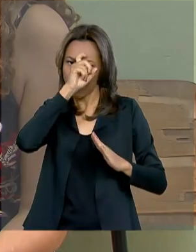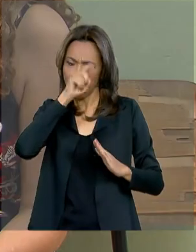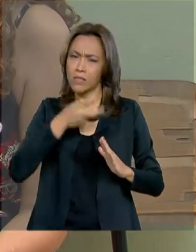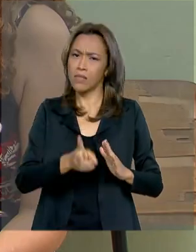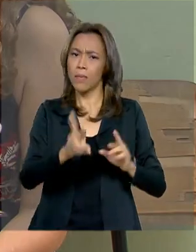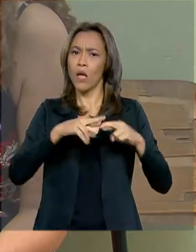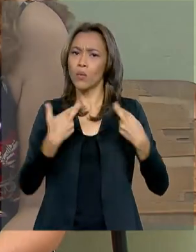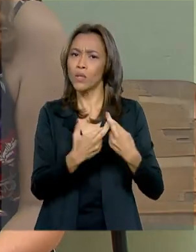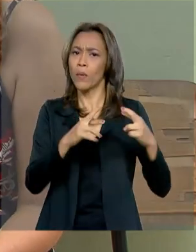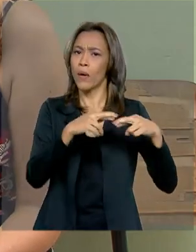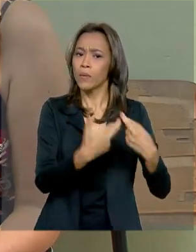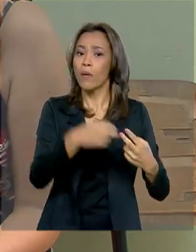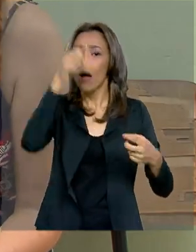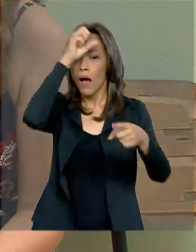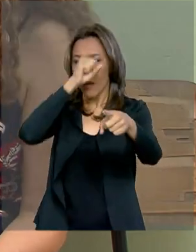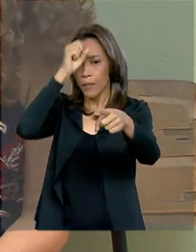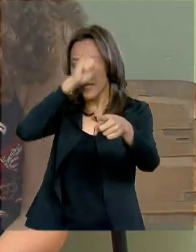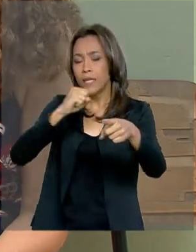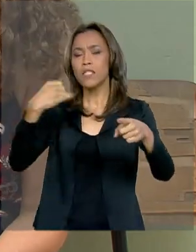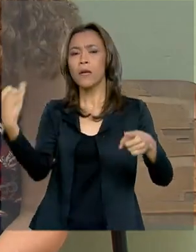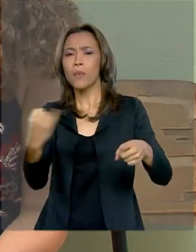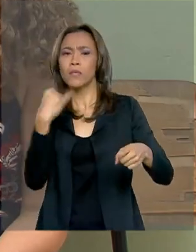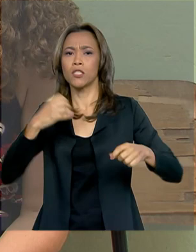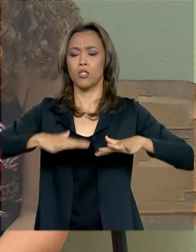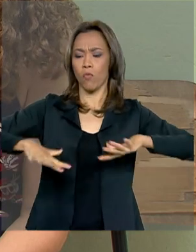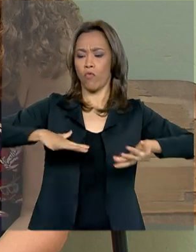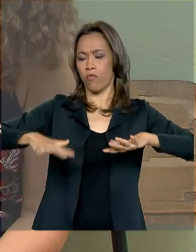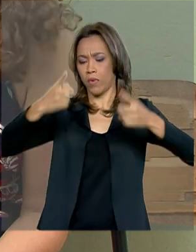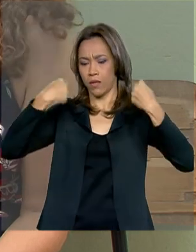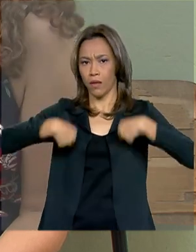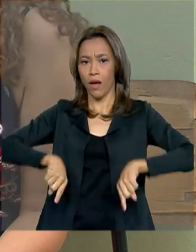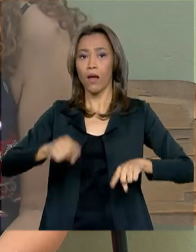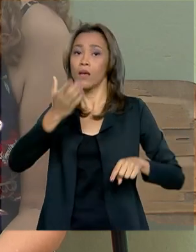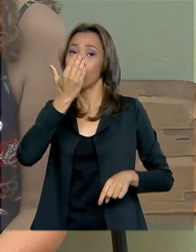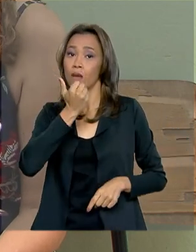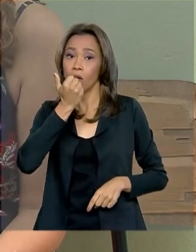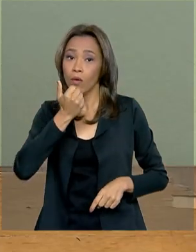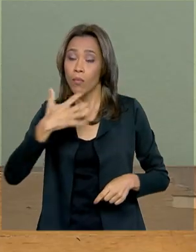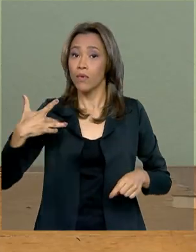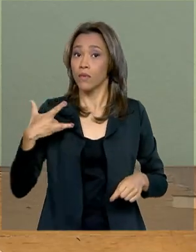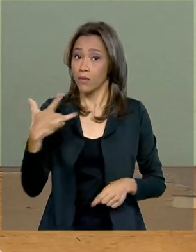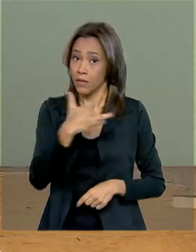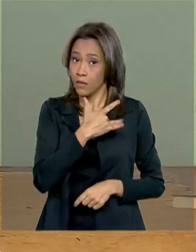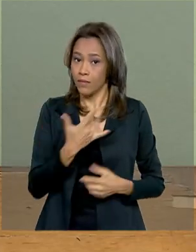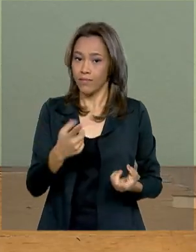mensais, aprende sobre a importância de se exercitar e comer alimentos saudáveis.